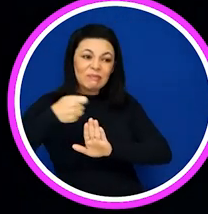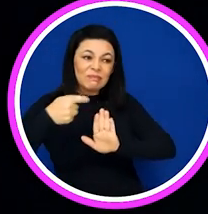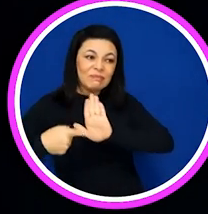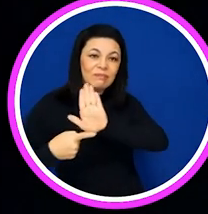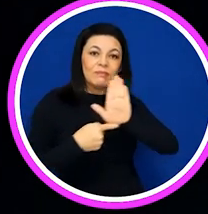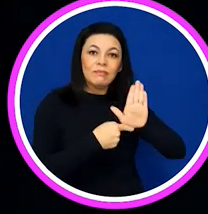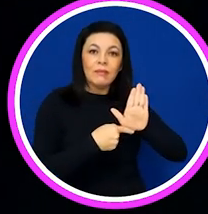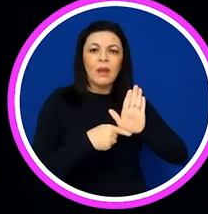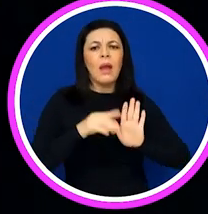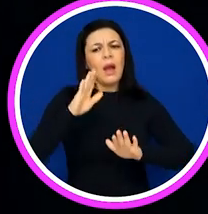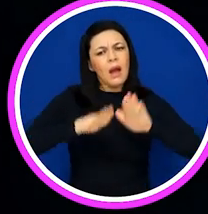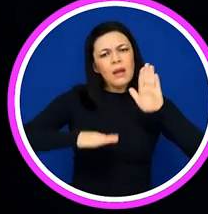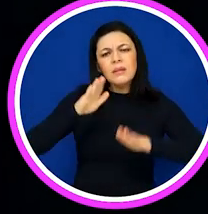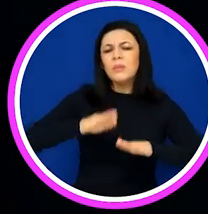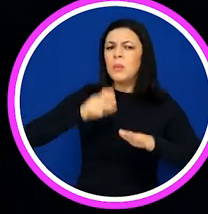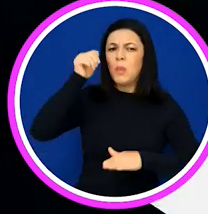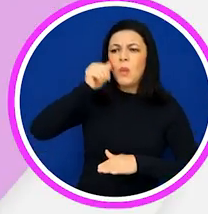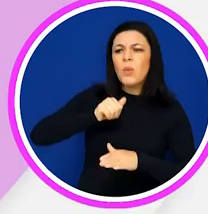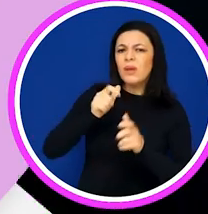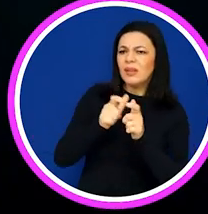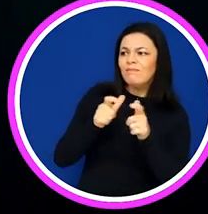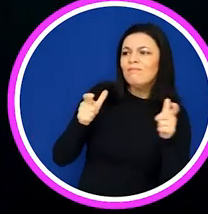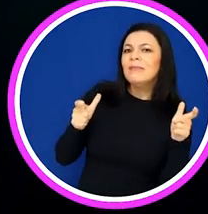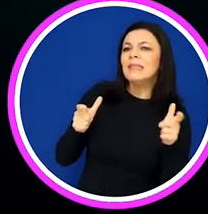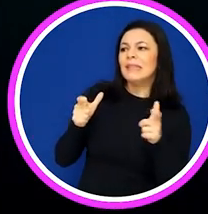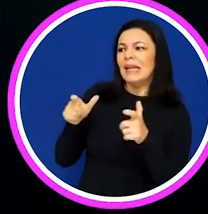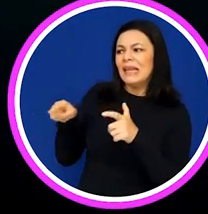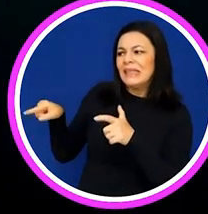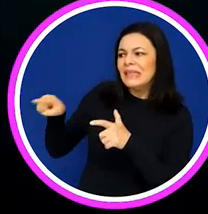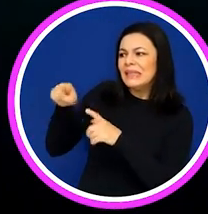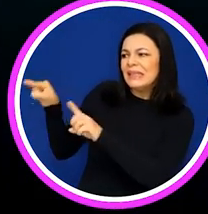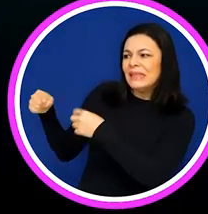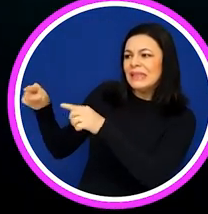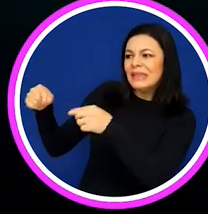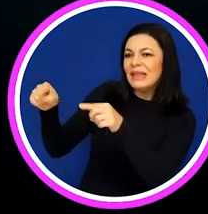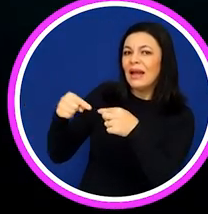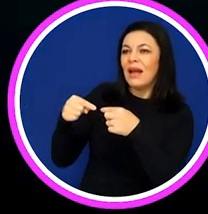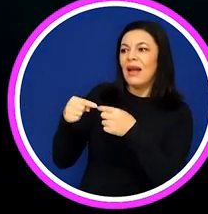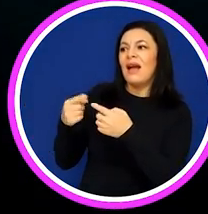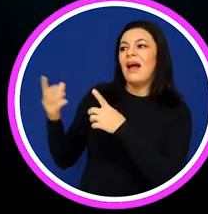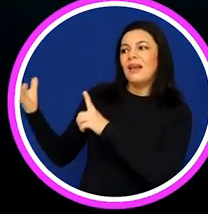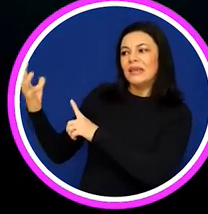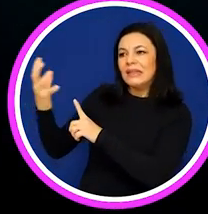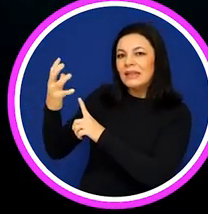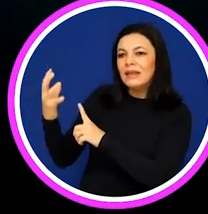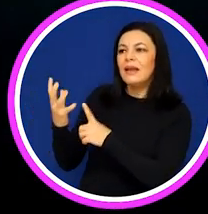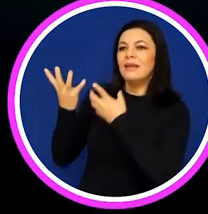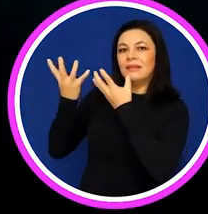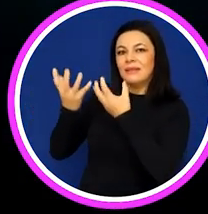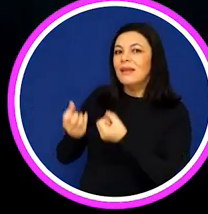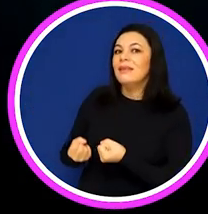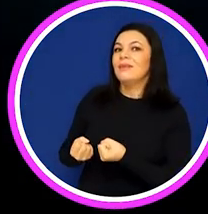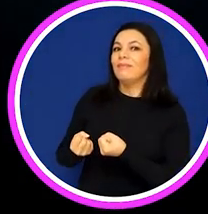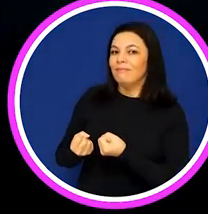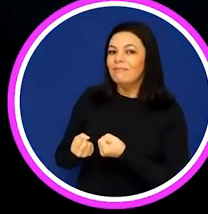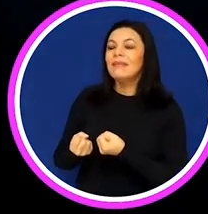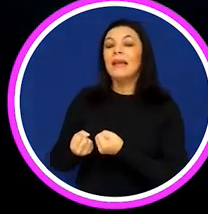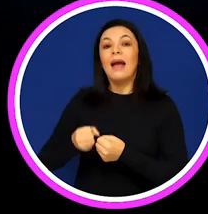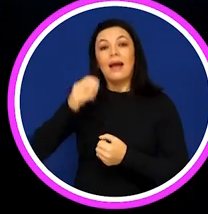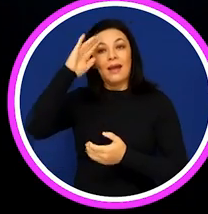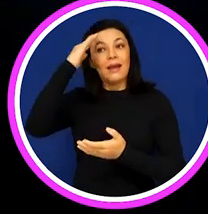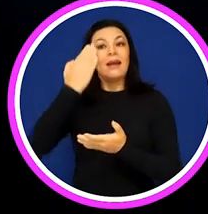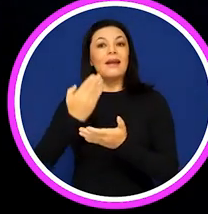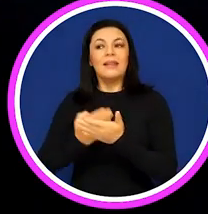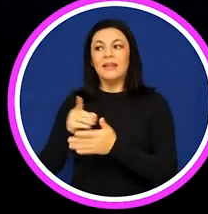tentativas de imposição de ideologias modernas. Muitas mulheres que se declaram cristãs, às vezes se deixam influenciar por